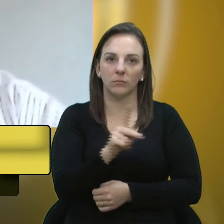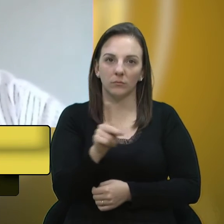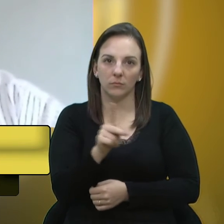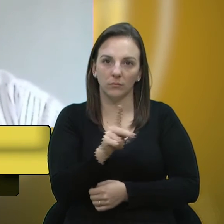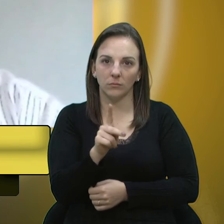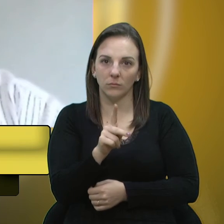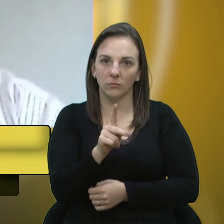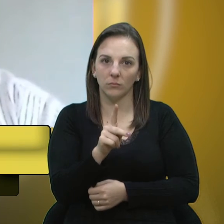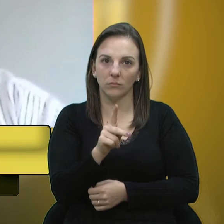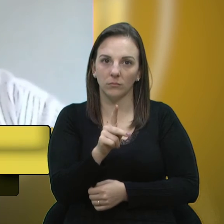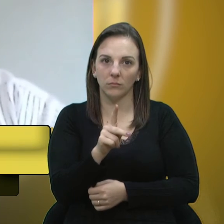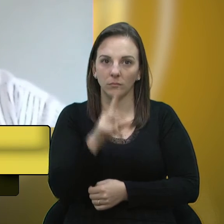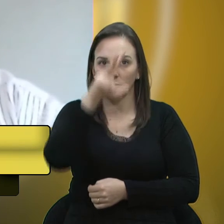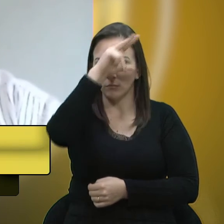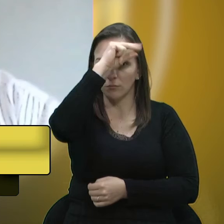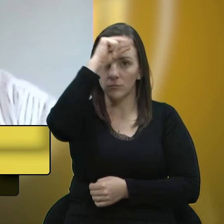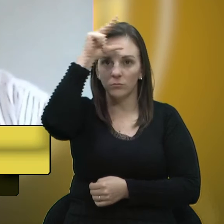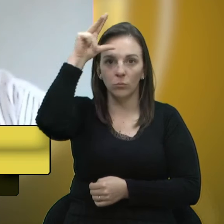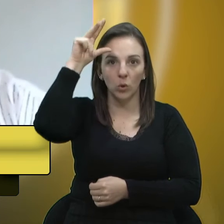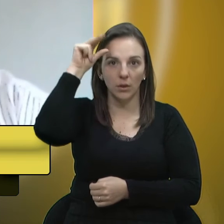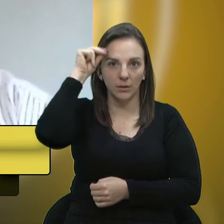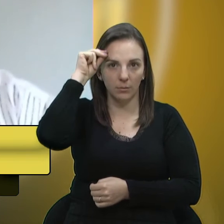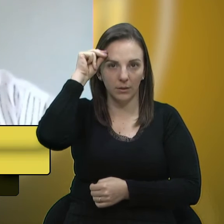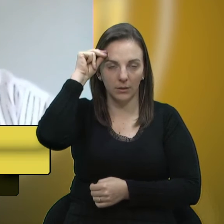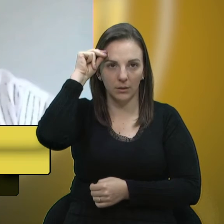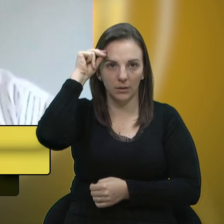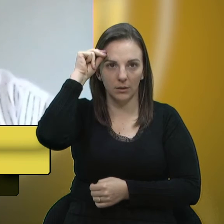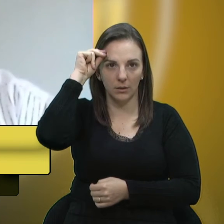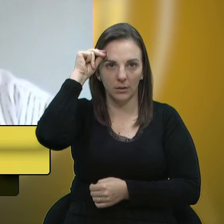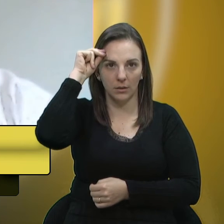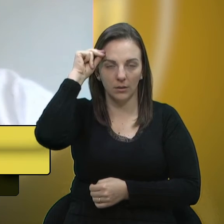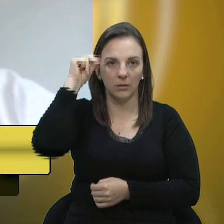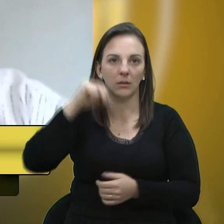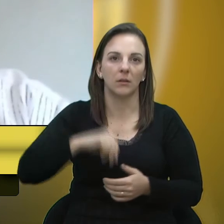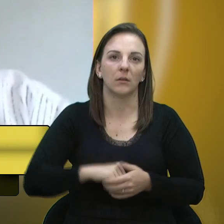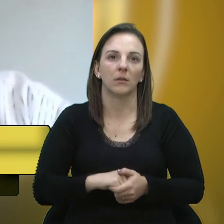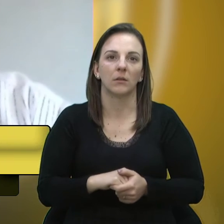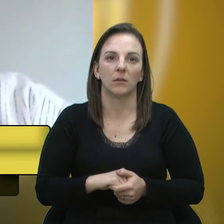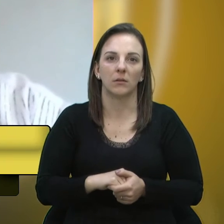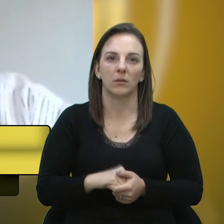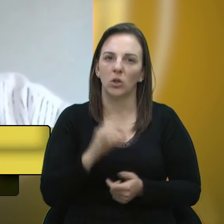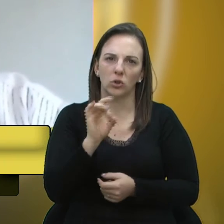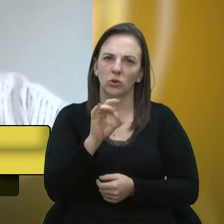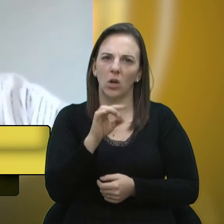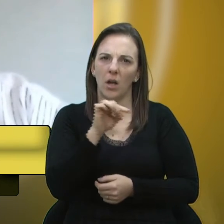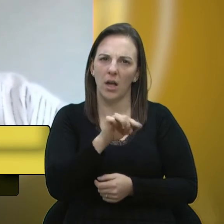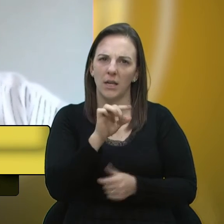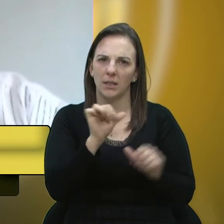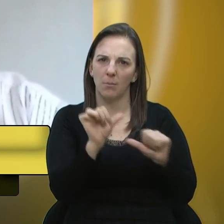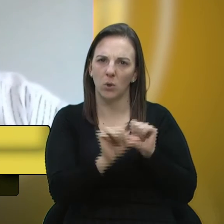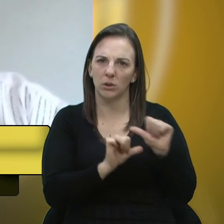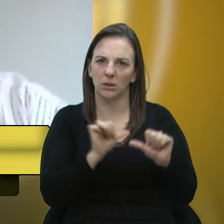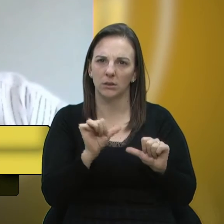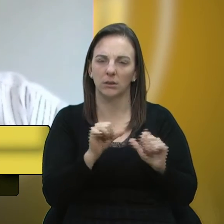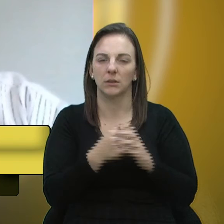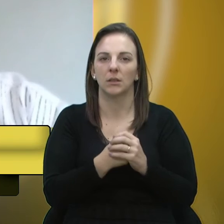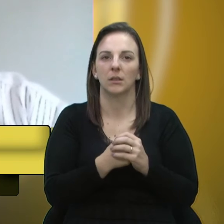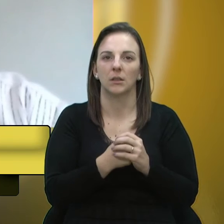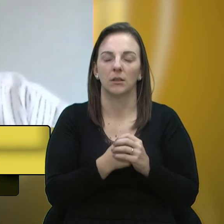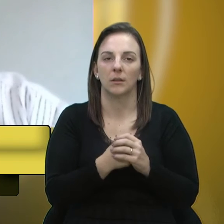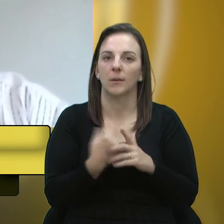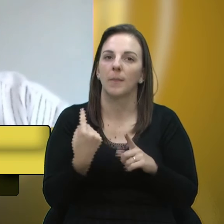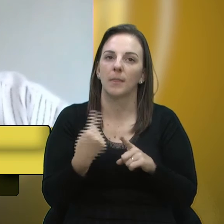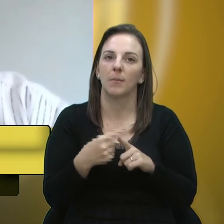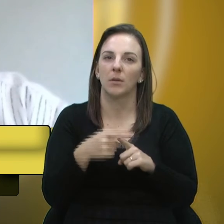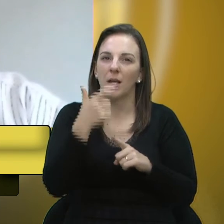municipais, né? Professores municipais. Seria somente essa alteração. Acho que a nossa